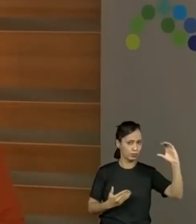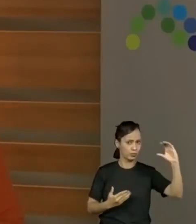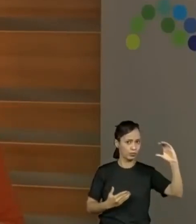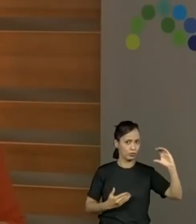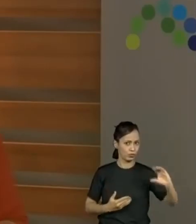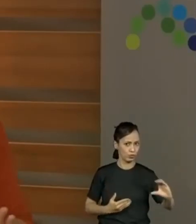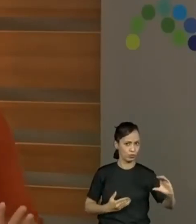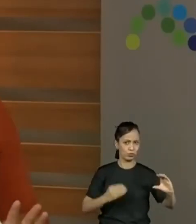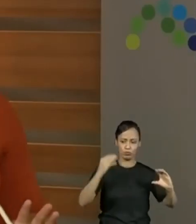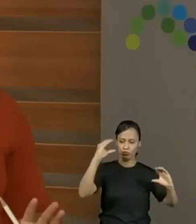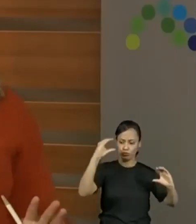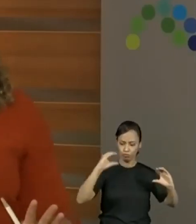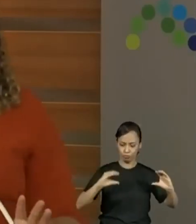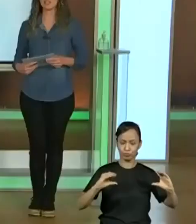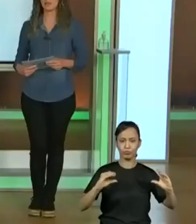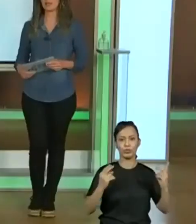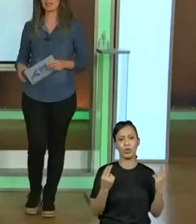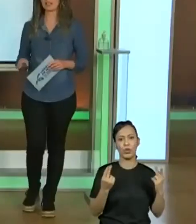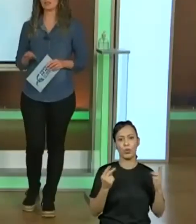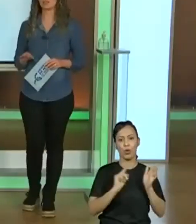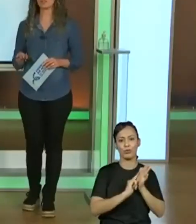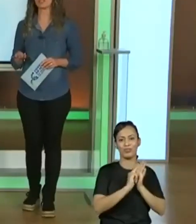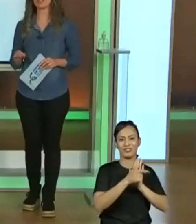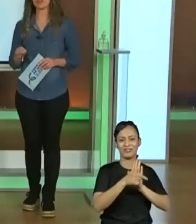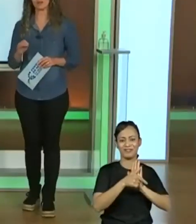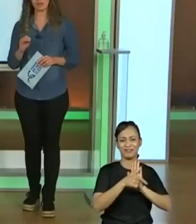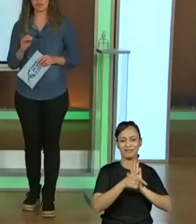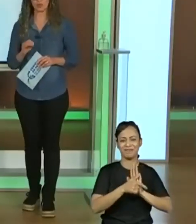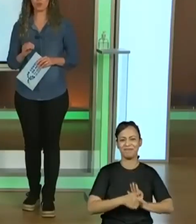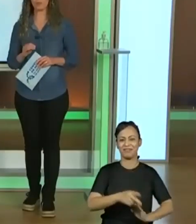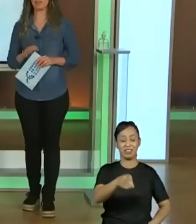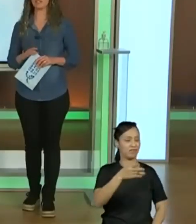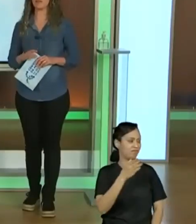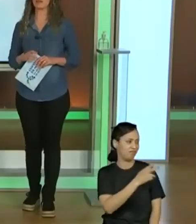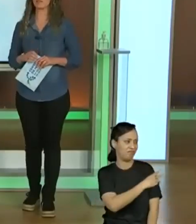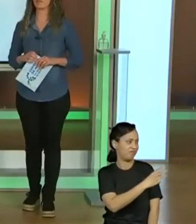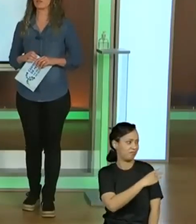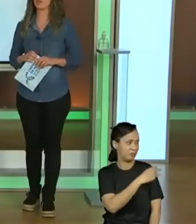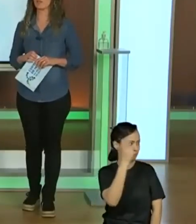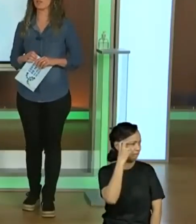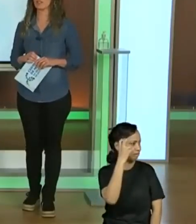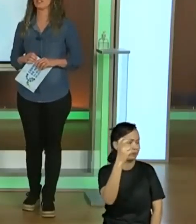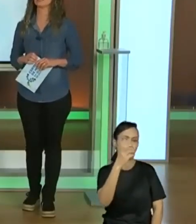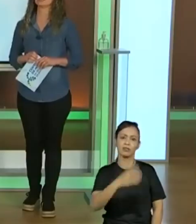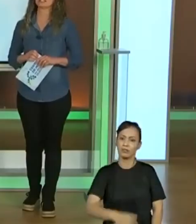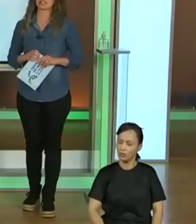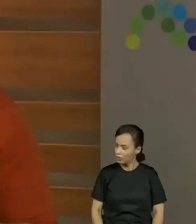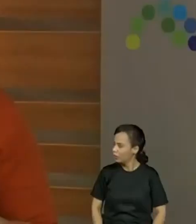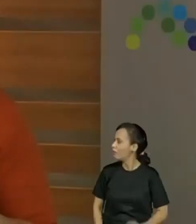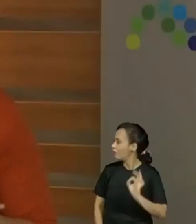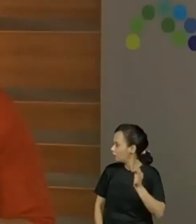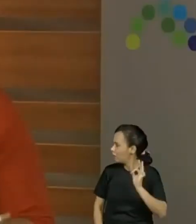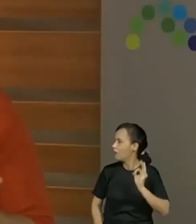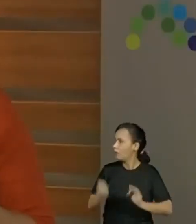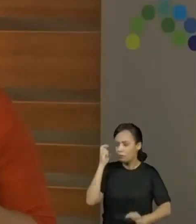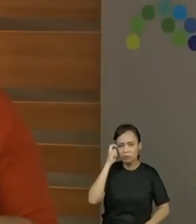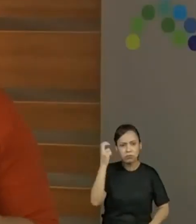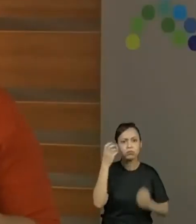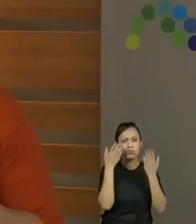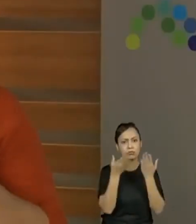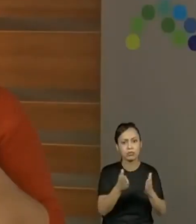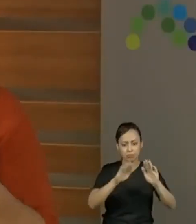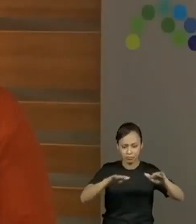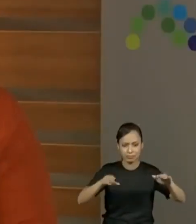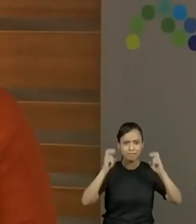Estão acompanhando? Acredito que sim, porque essa turma do terceiro ano é super esperta, professora Vivi. Estamos um taile bom, né, professora? Sim. Para que vocês